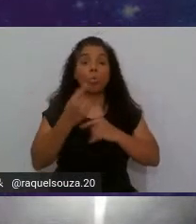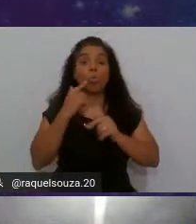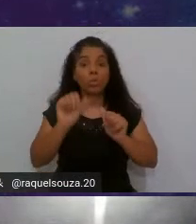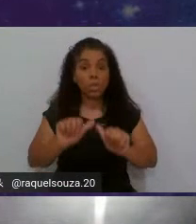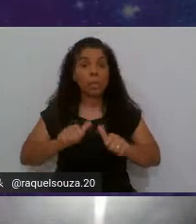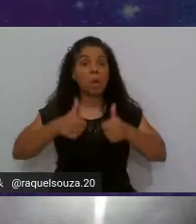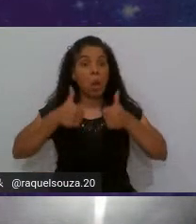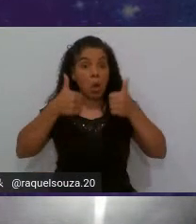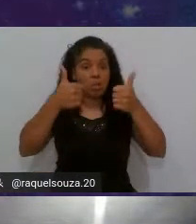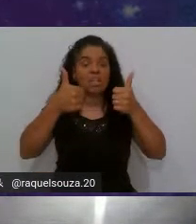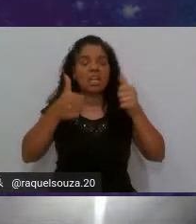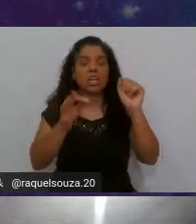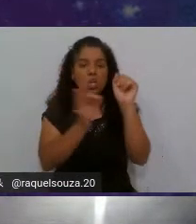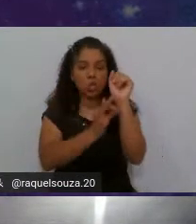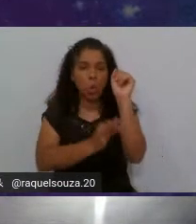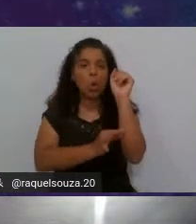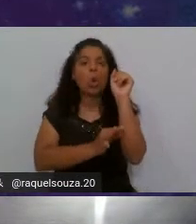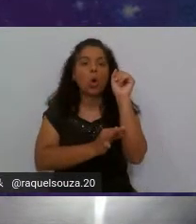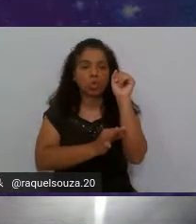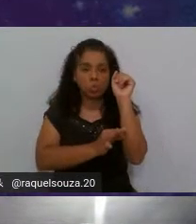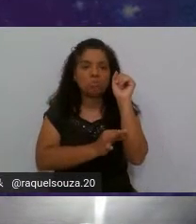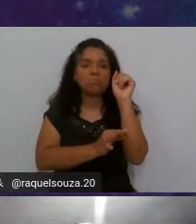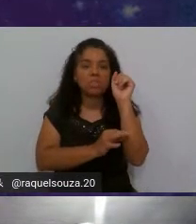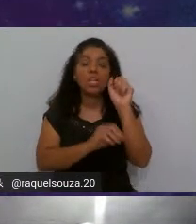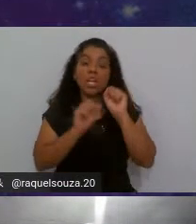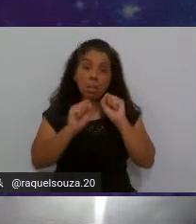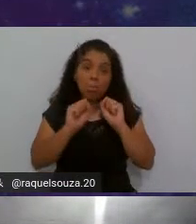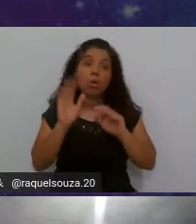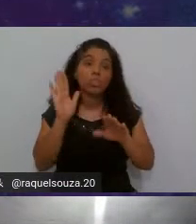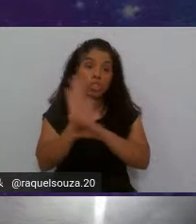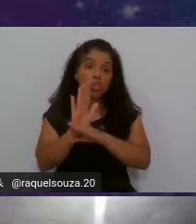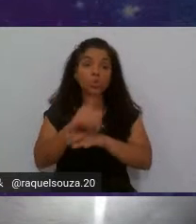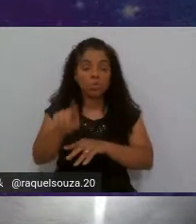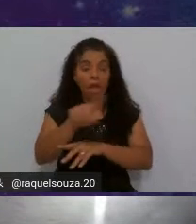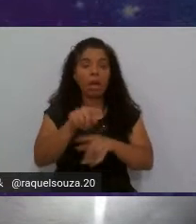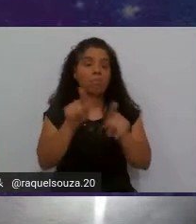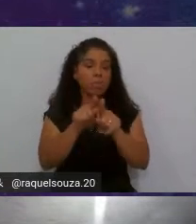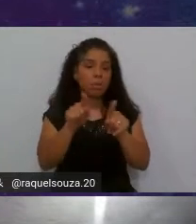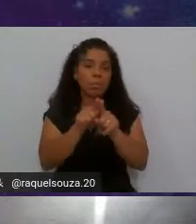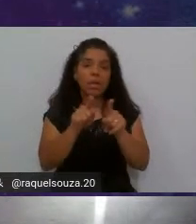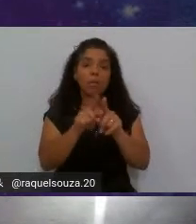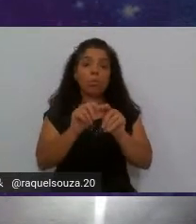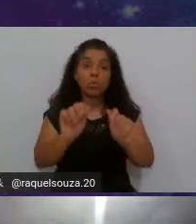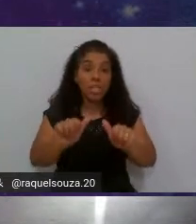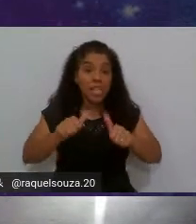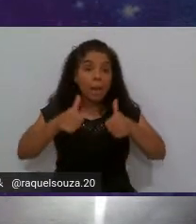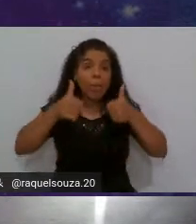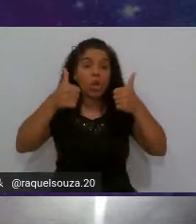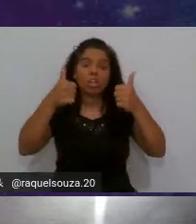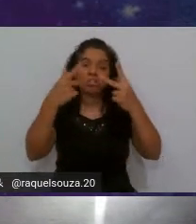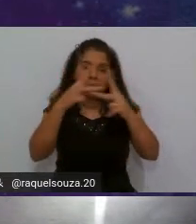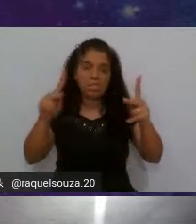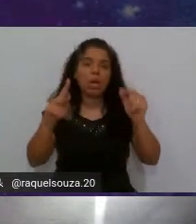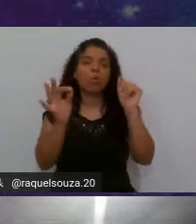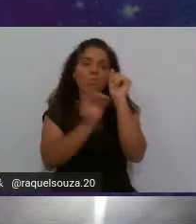então eu acho que ele pode te ajudar muito na melhoria do seu código